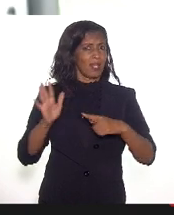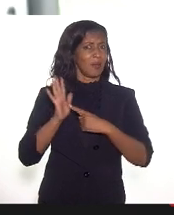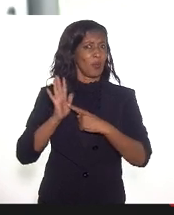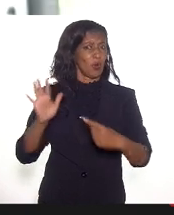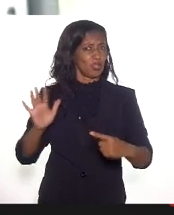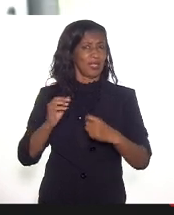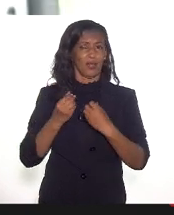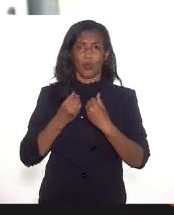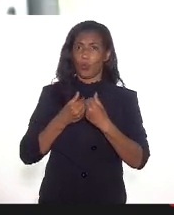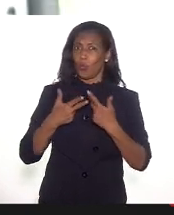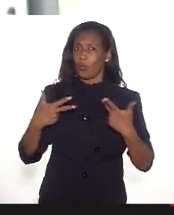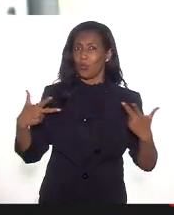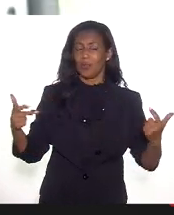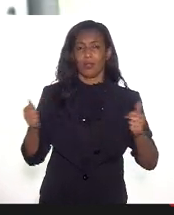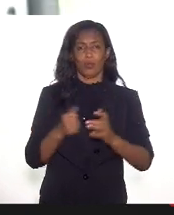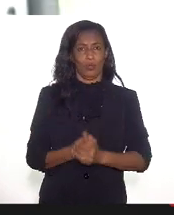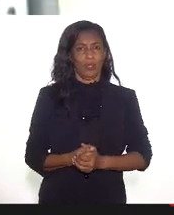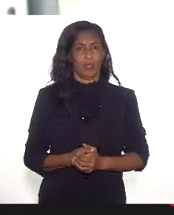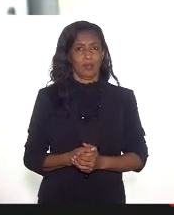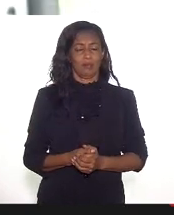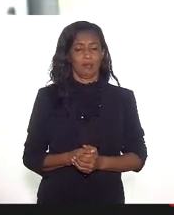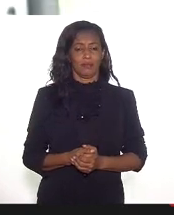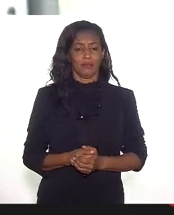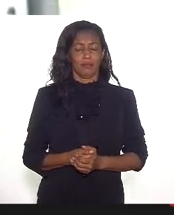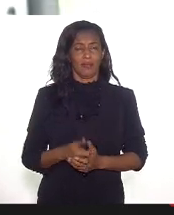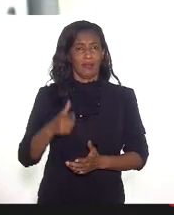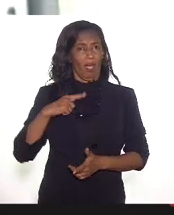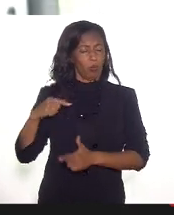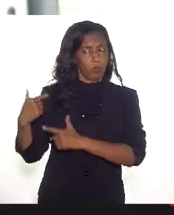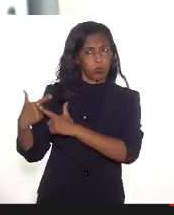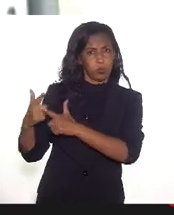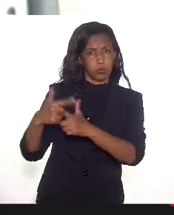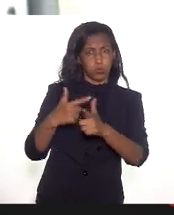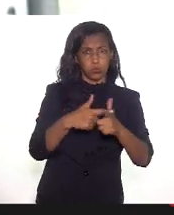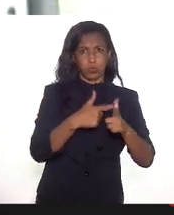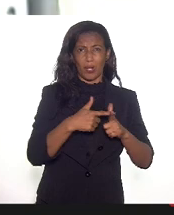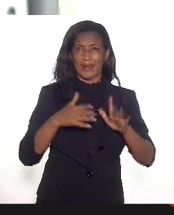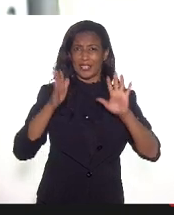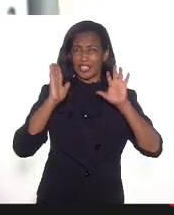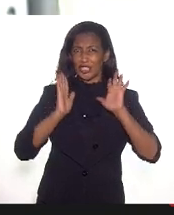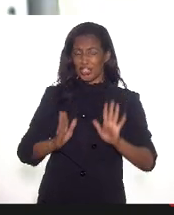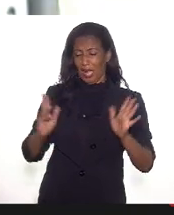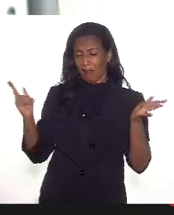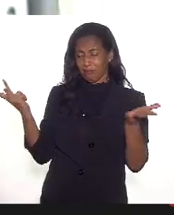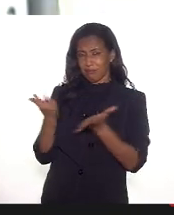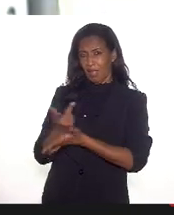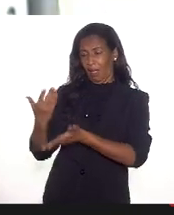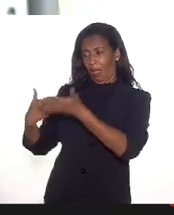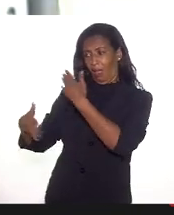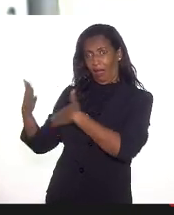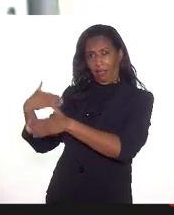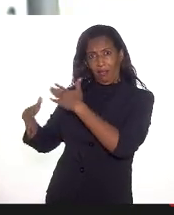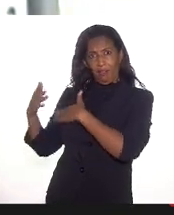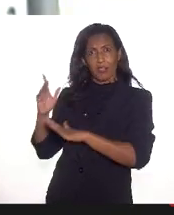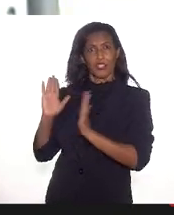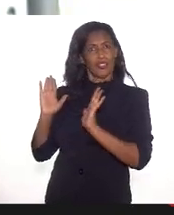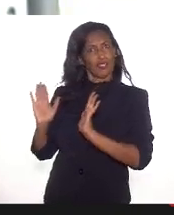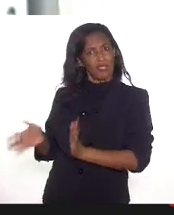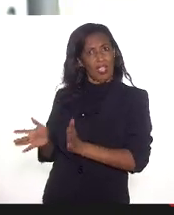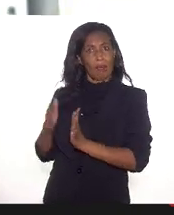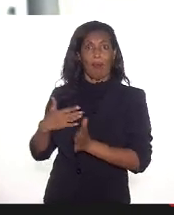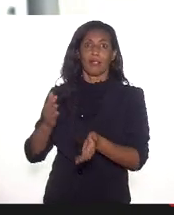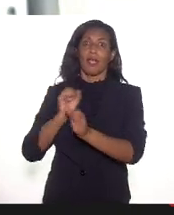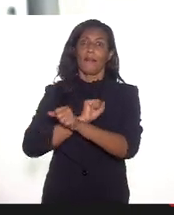escancarado muitas situações que já estavam lá, nós já víamos de algum modo, mas agora é